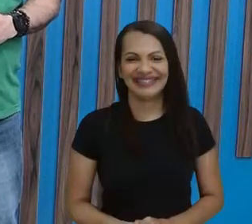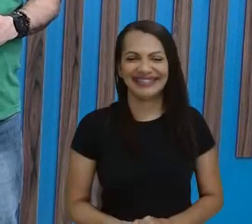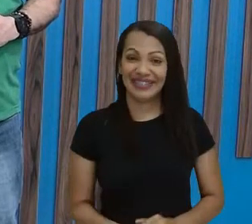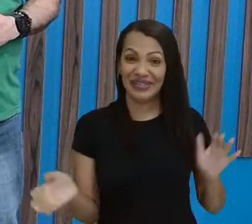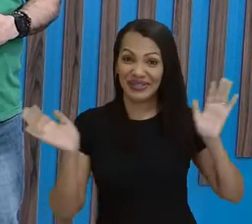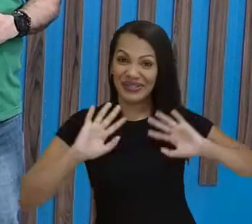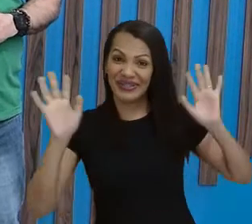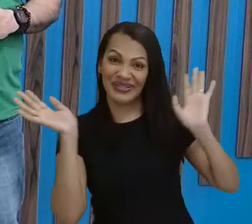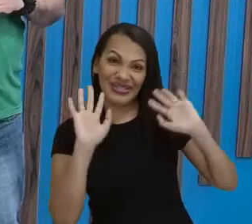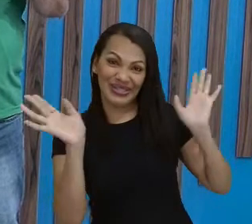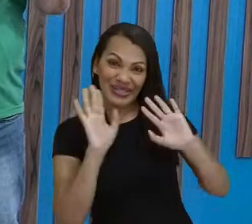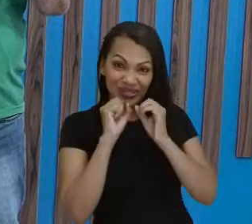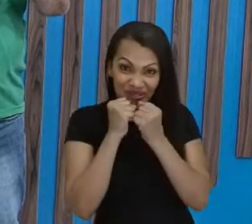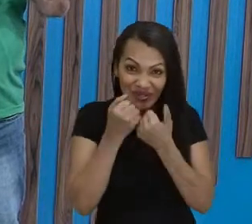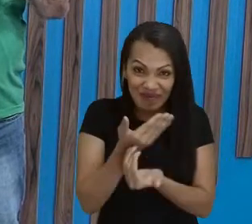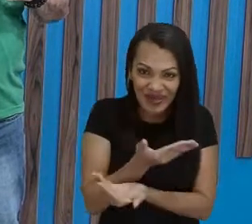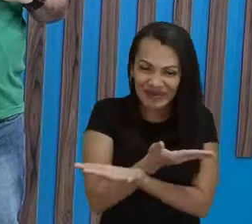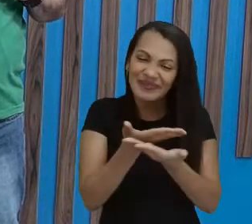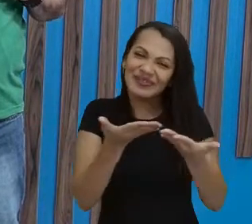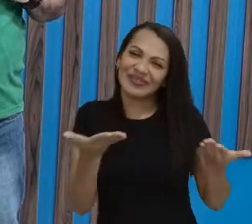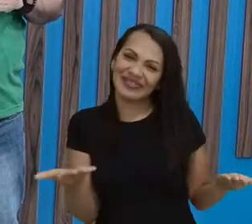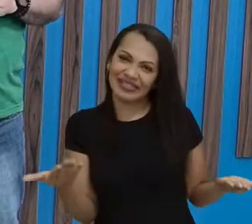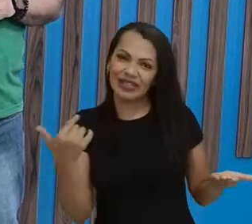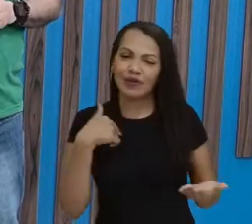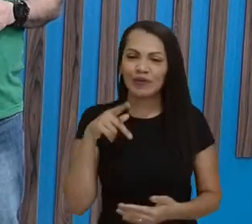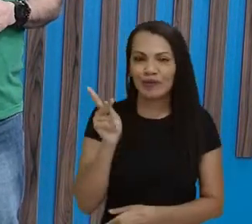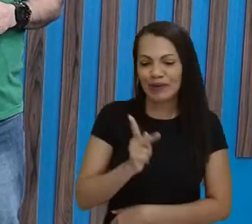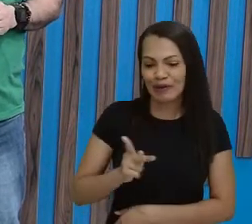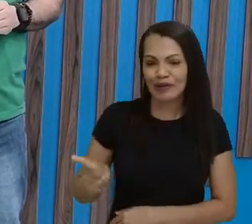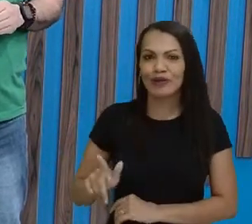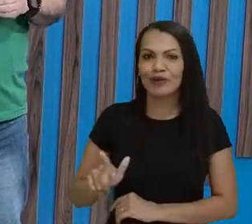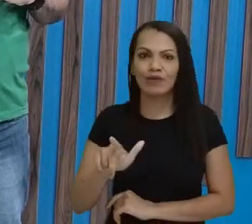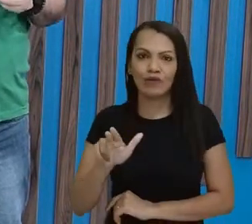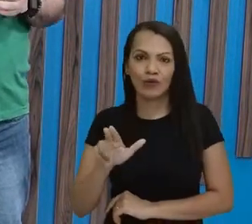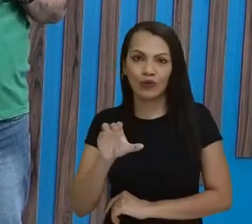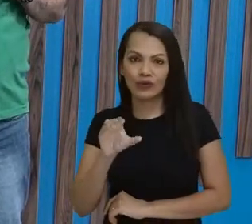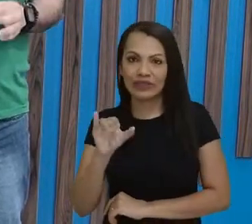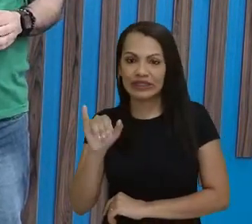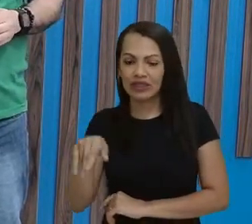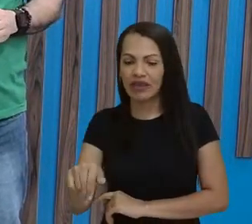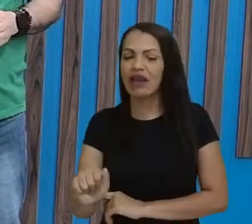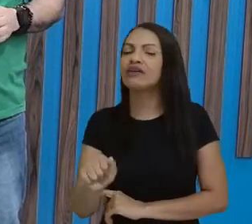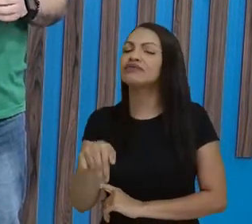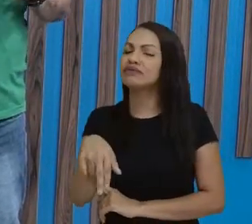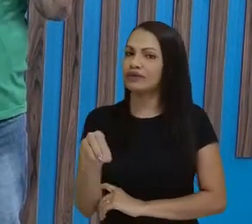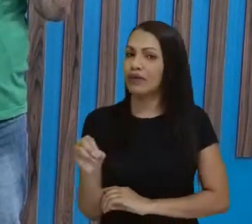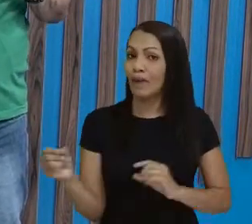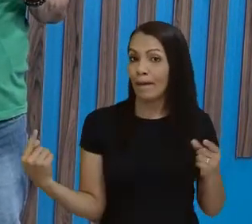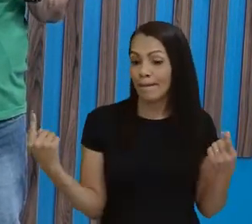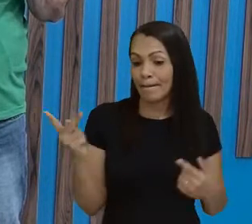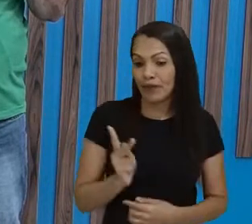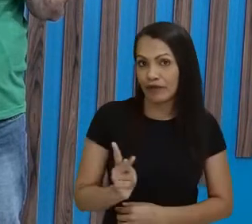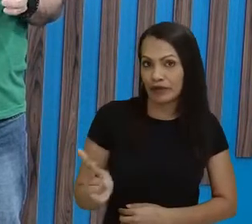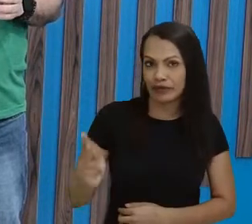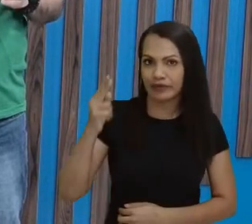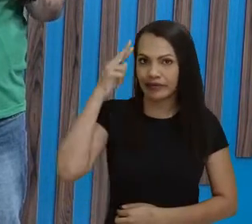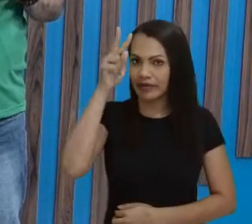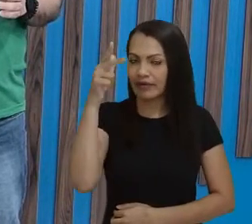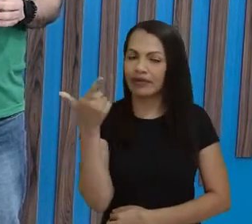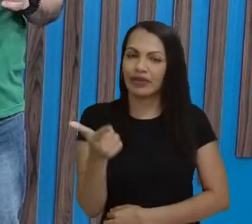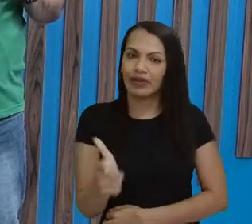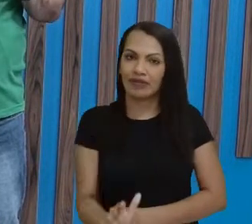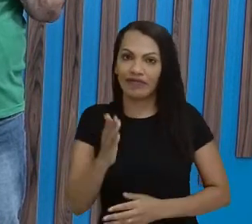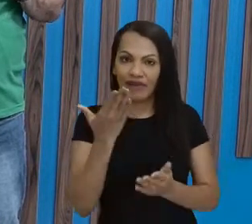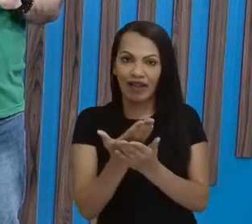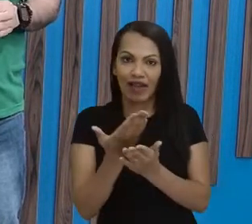Fala pessoal, tudo bom com vocês? Eu sou o professor Luciano Júnior, professor de História. Nós vamos para mais uma